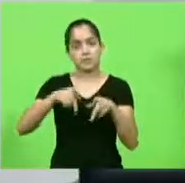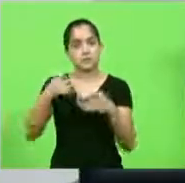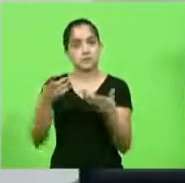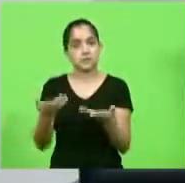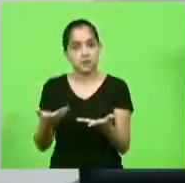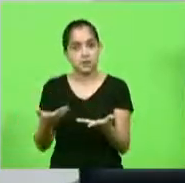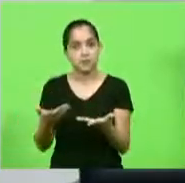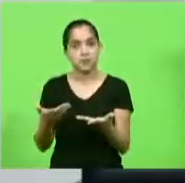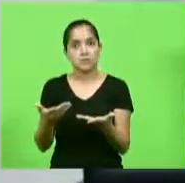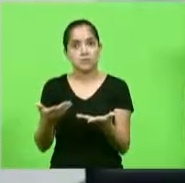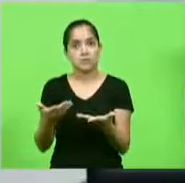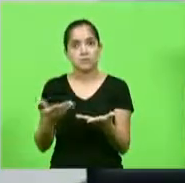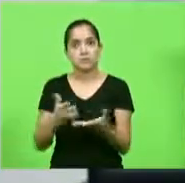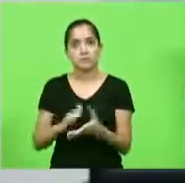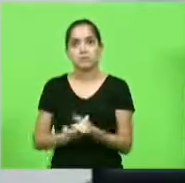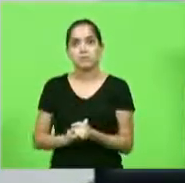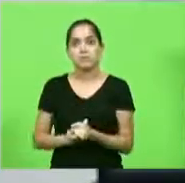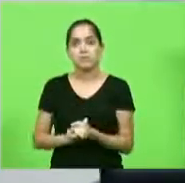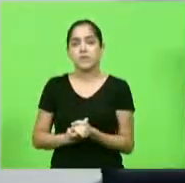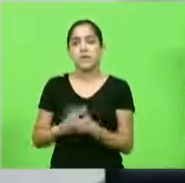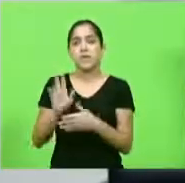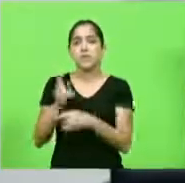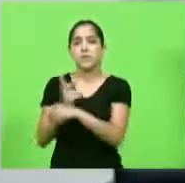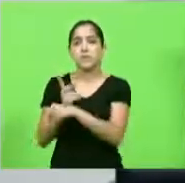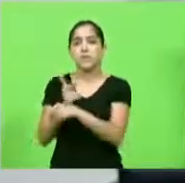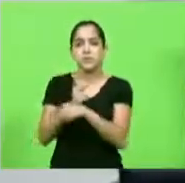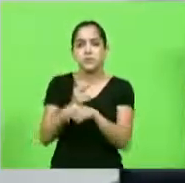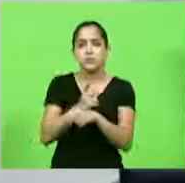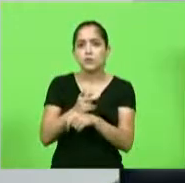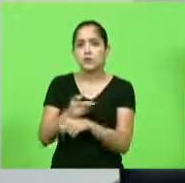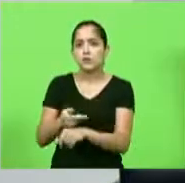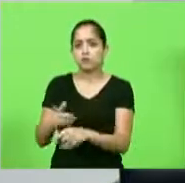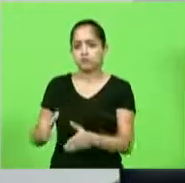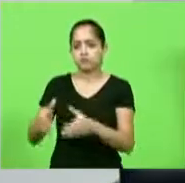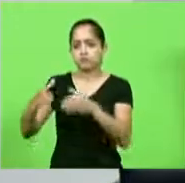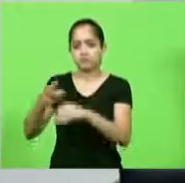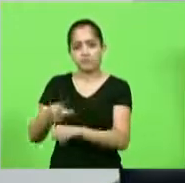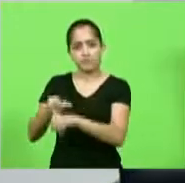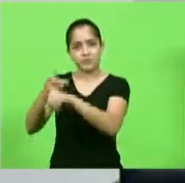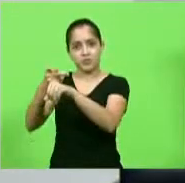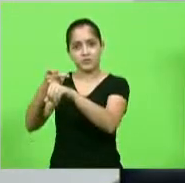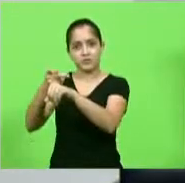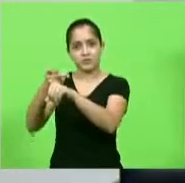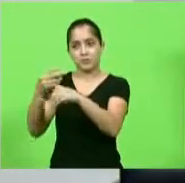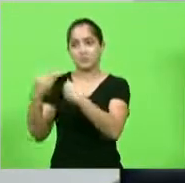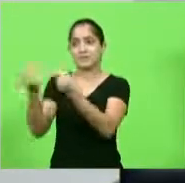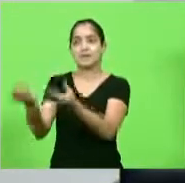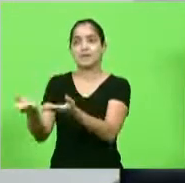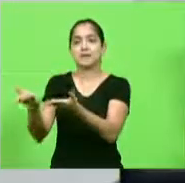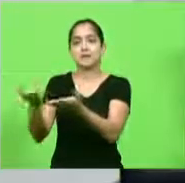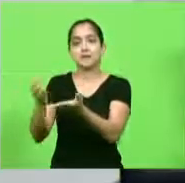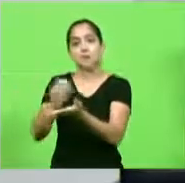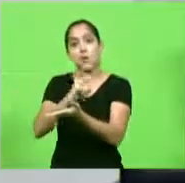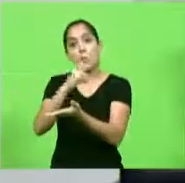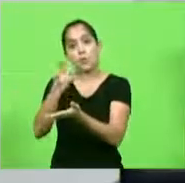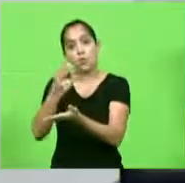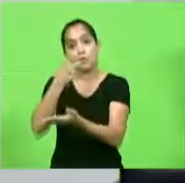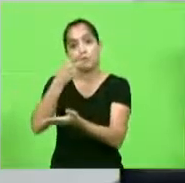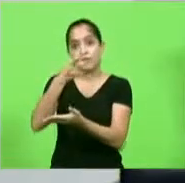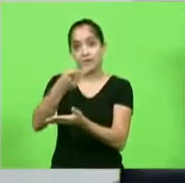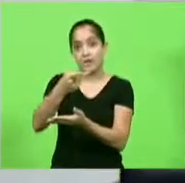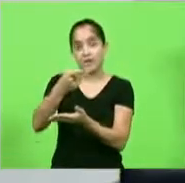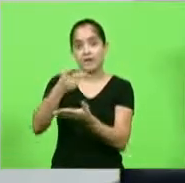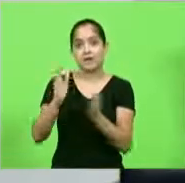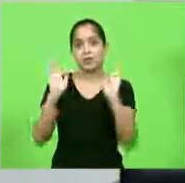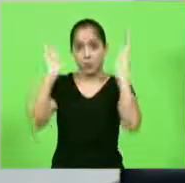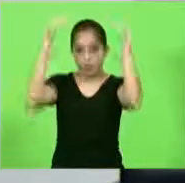dizer que o Moisés agora, eu vou procurar um troféu para o Moisés? Ou vou falar com o